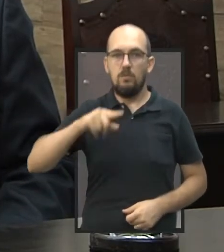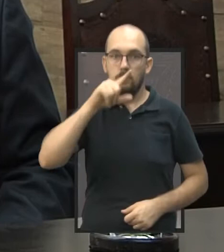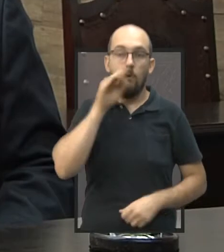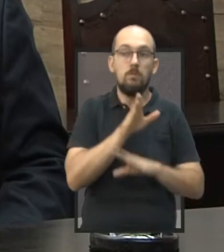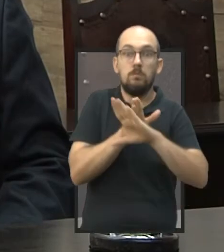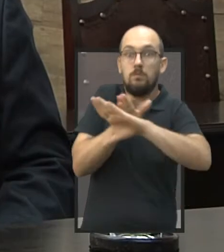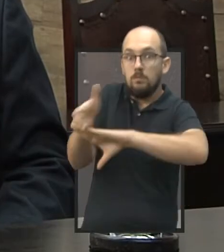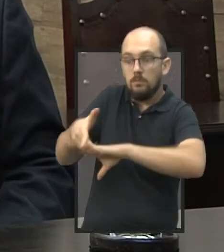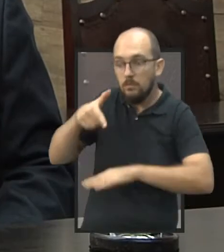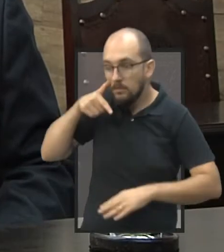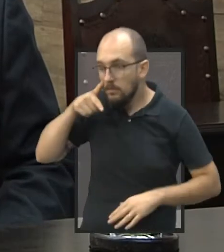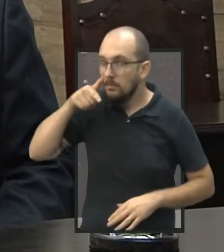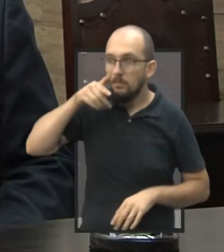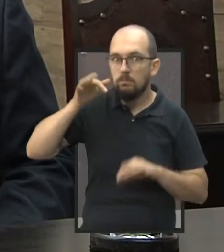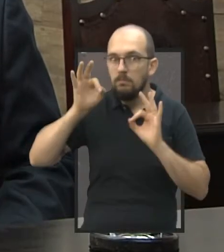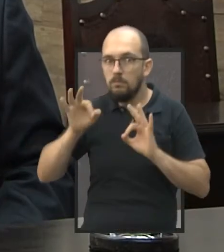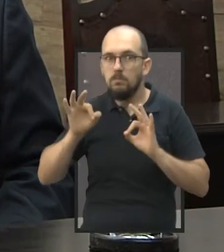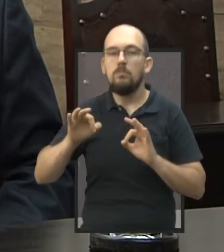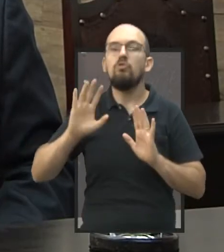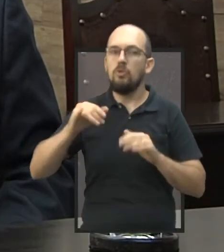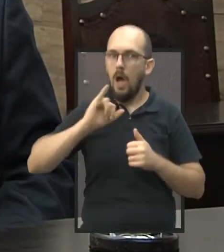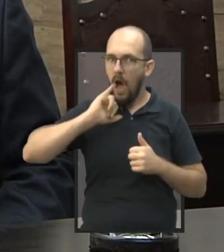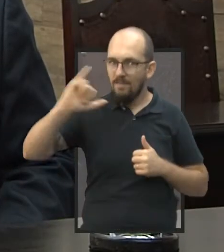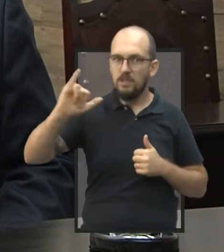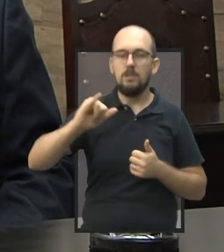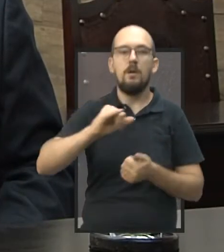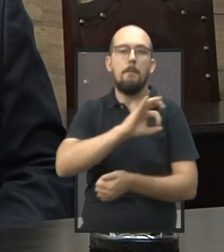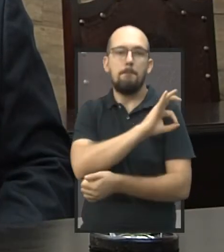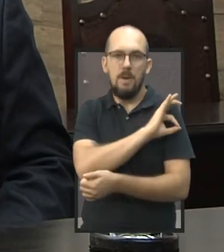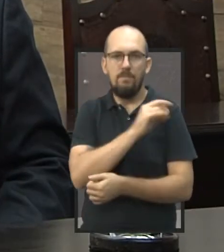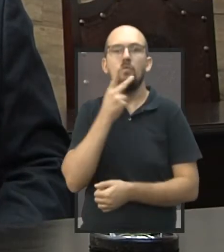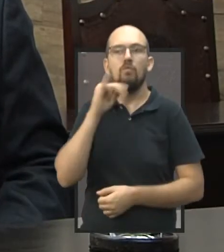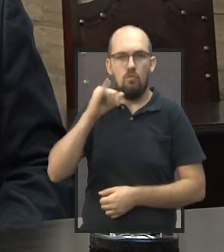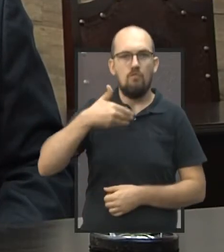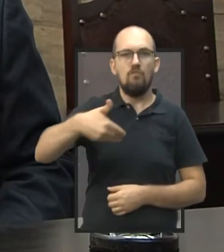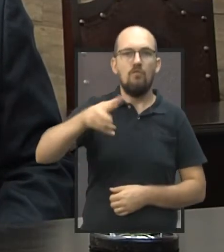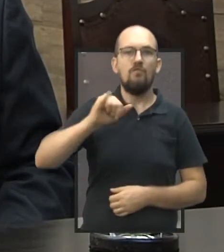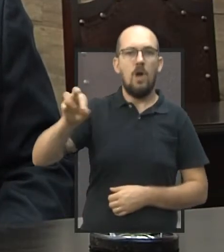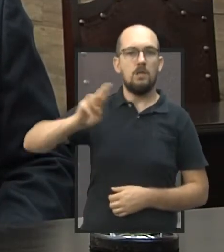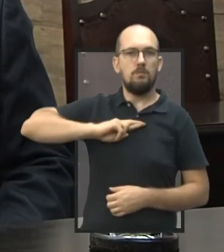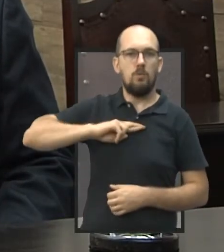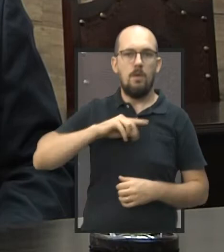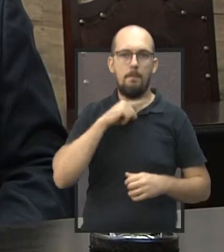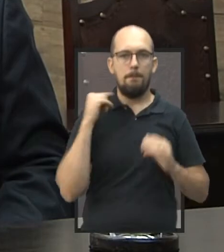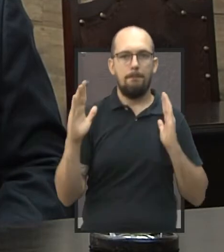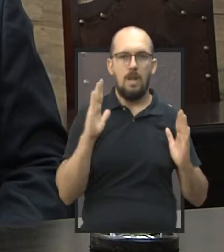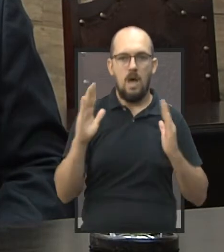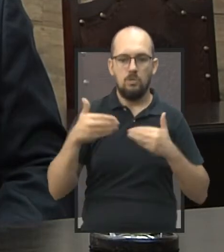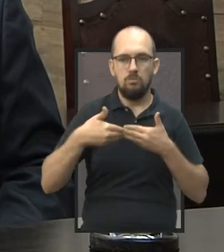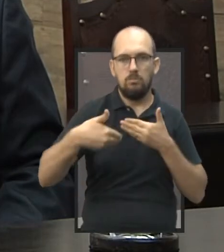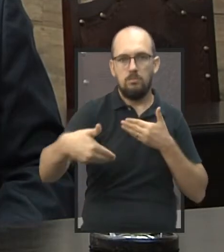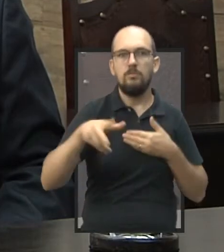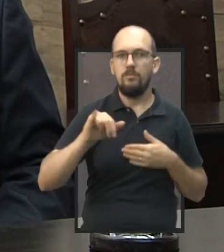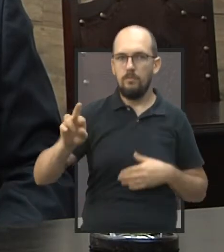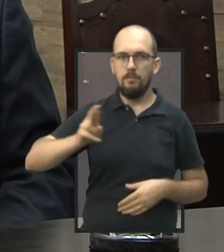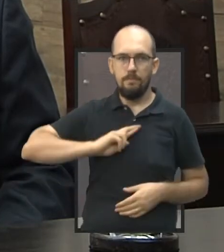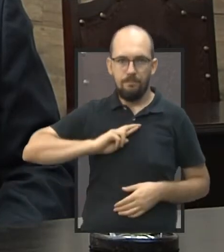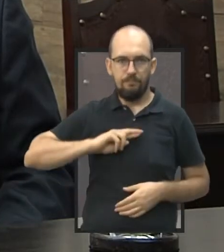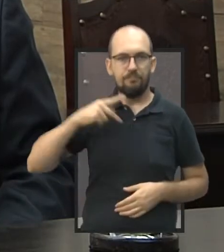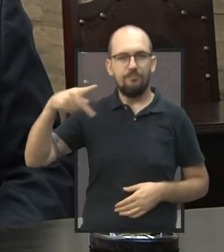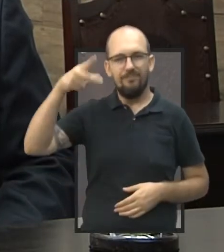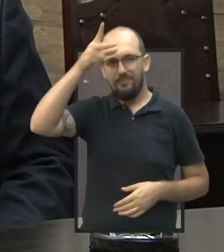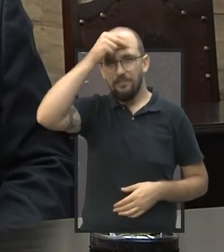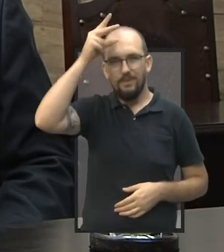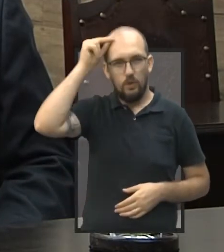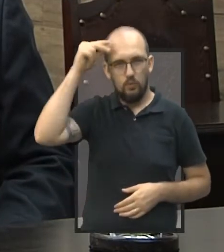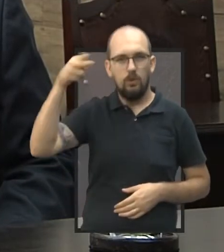vão no local verificar. Então já foi oficiado o prefeito, ele já falou que vai me responder diante do prazo que tem o protocolo da